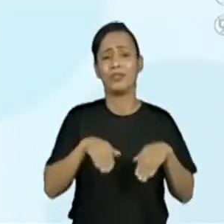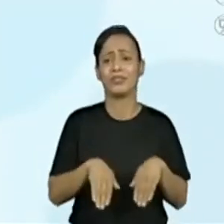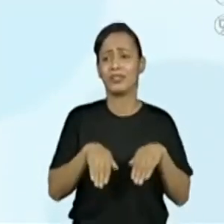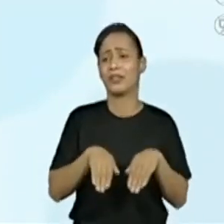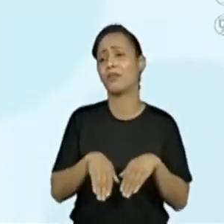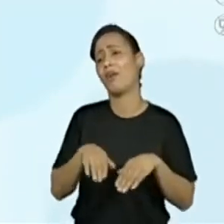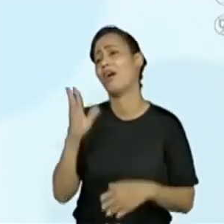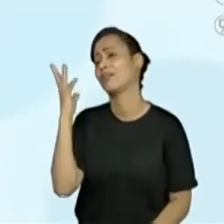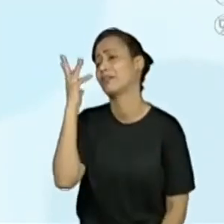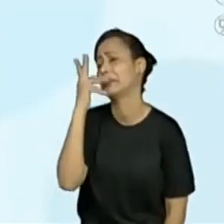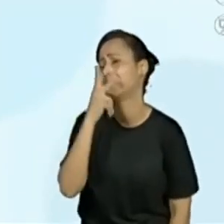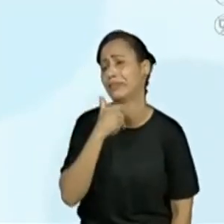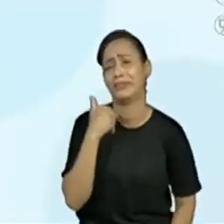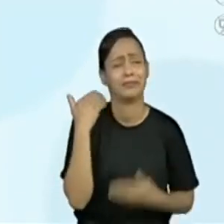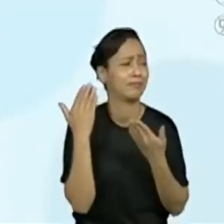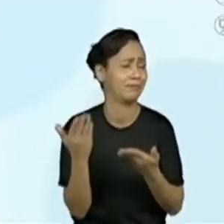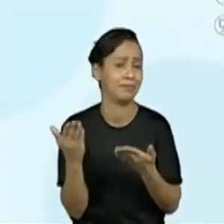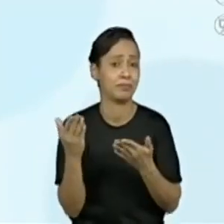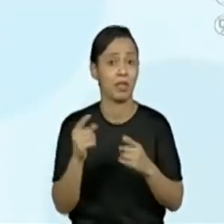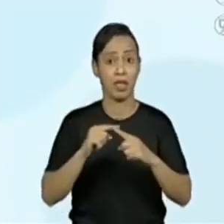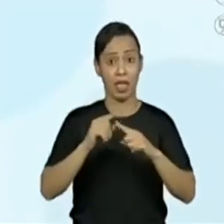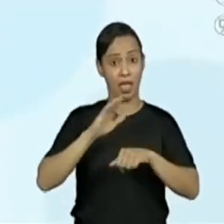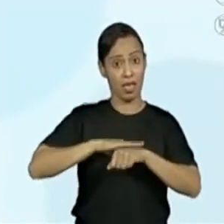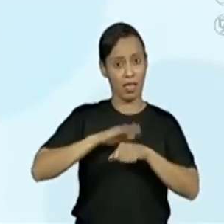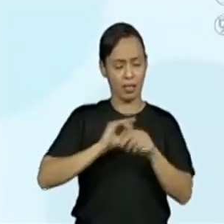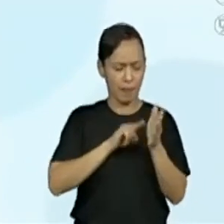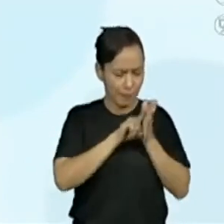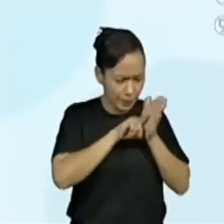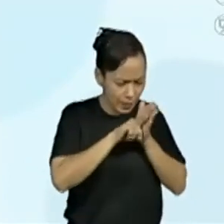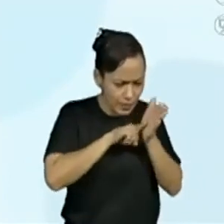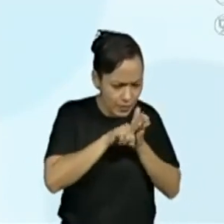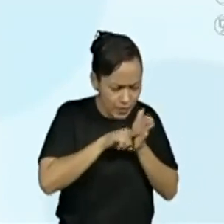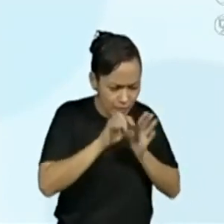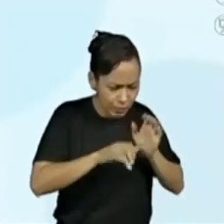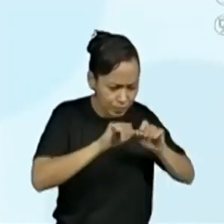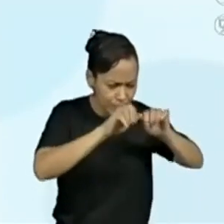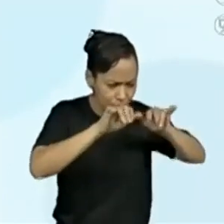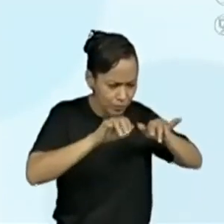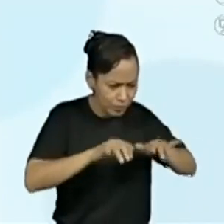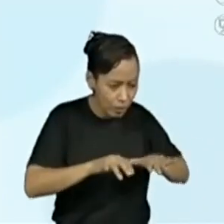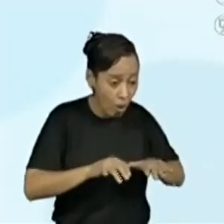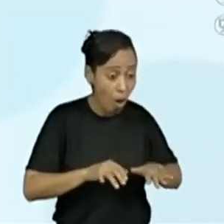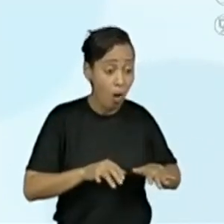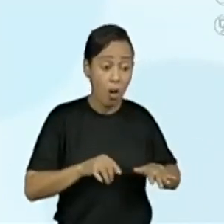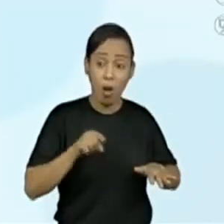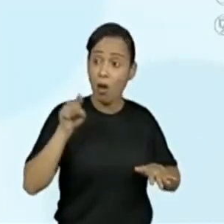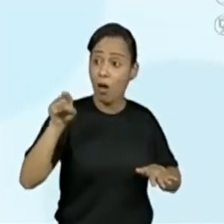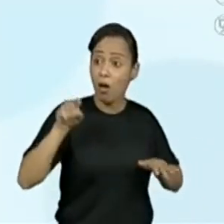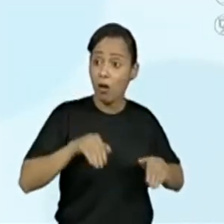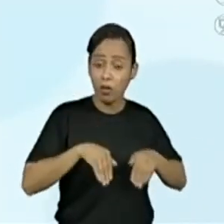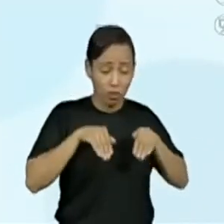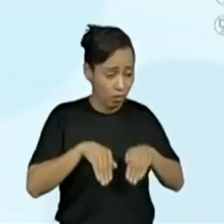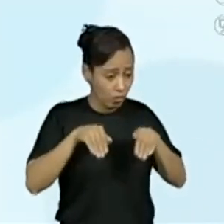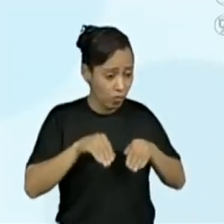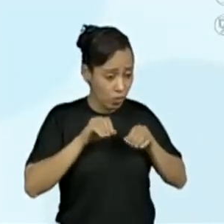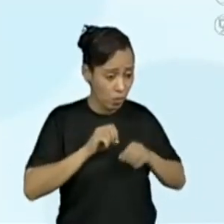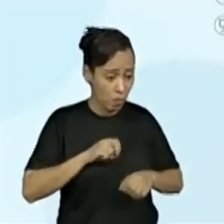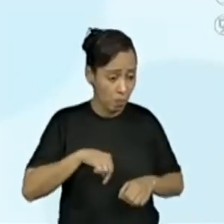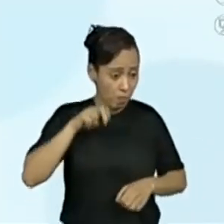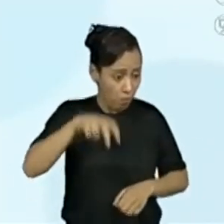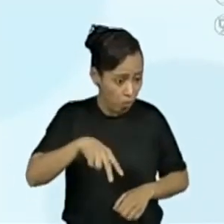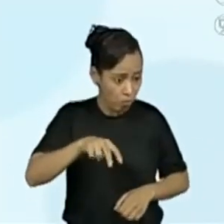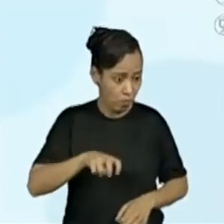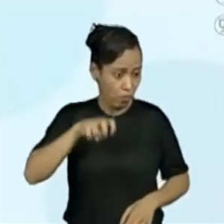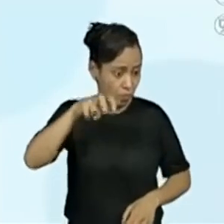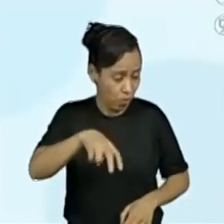pesquisa que fez sobre o animal, descobriu que ele pode dar longos saltos e assim se